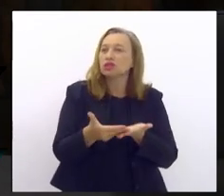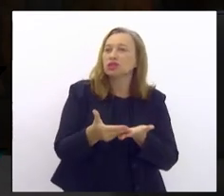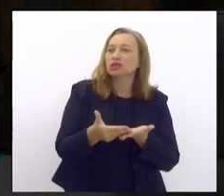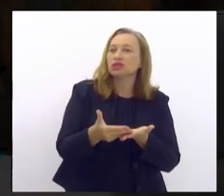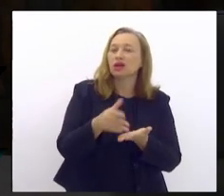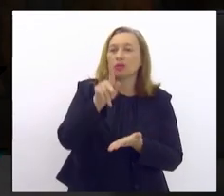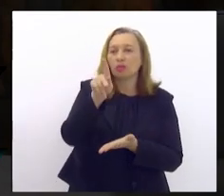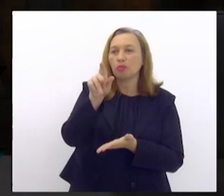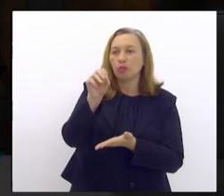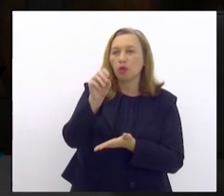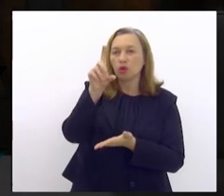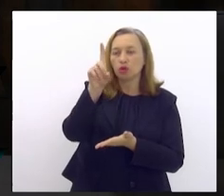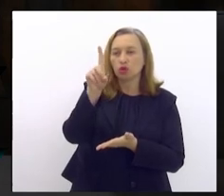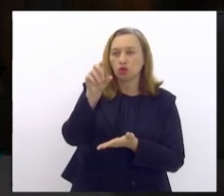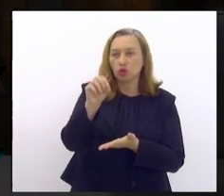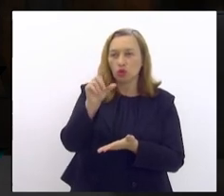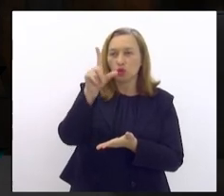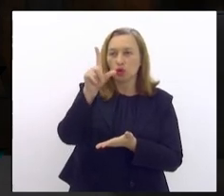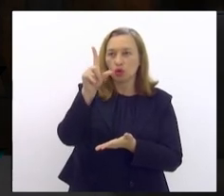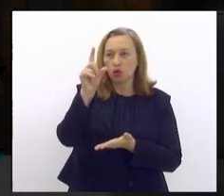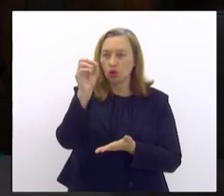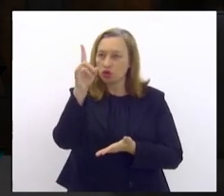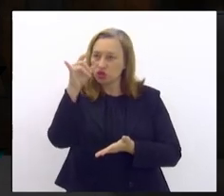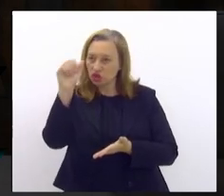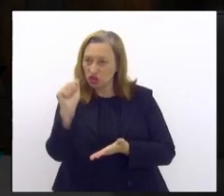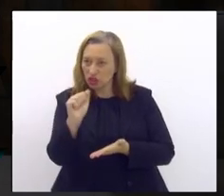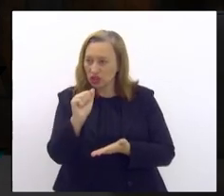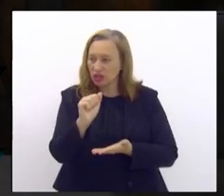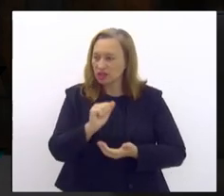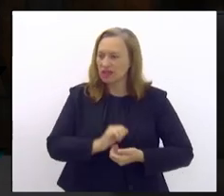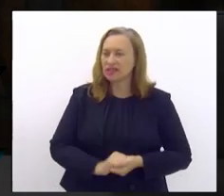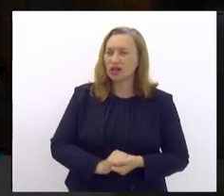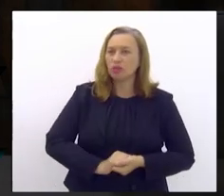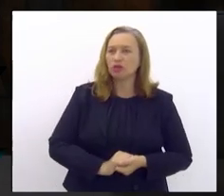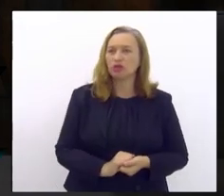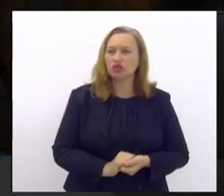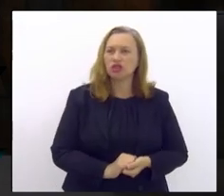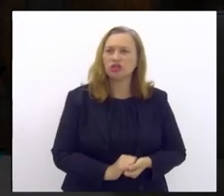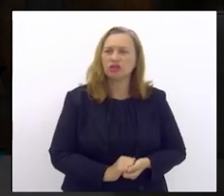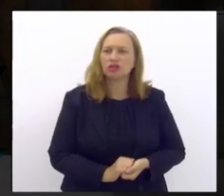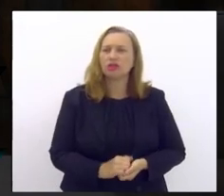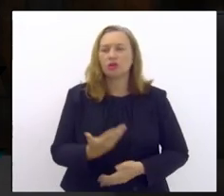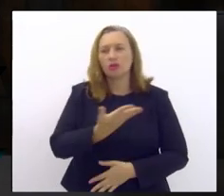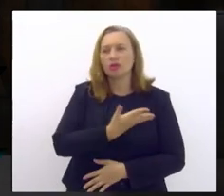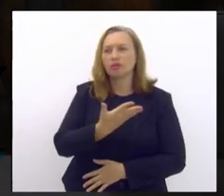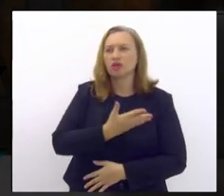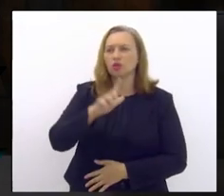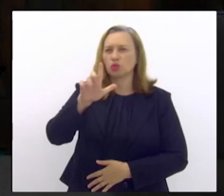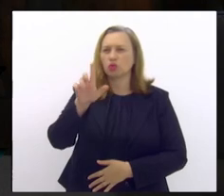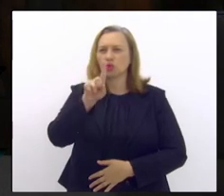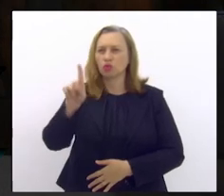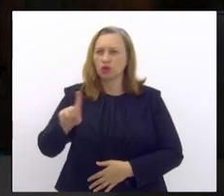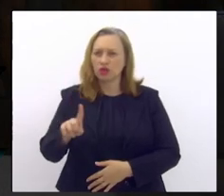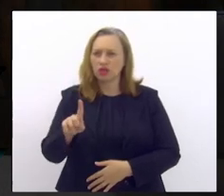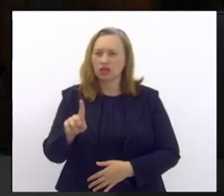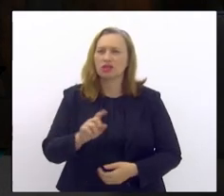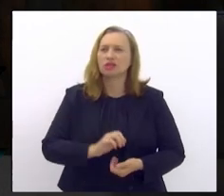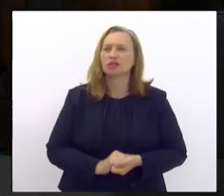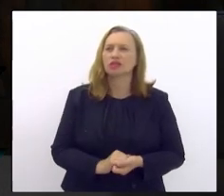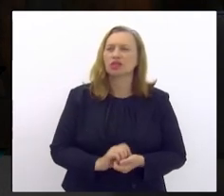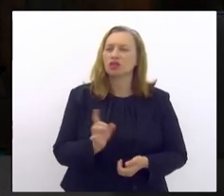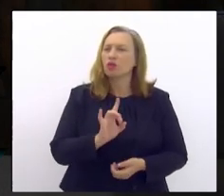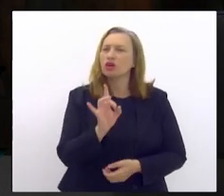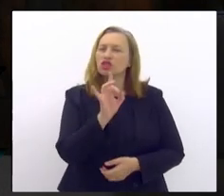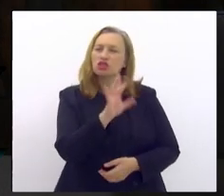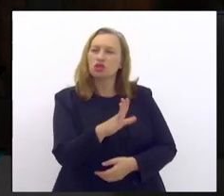podologia, quando o Luiz, que é um podólogo, me convidou, um grande amigo de tempos e falou que a podologia não é só